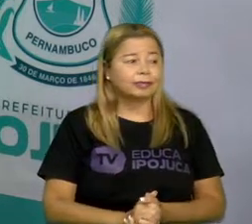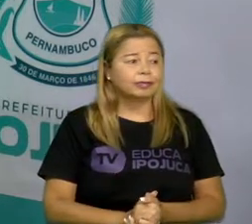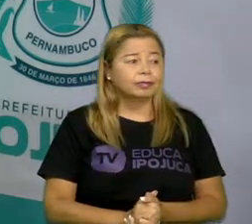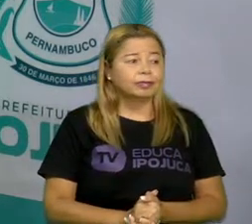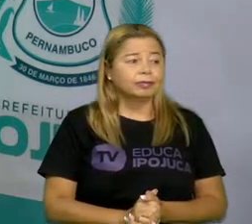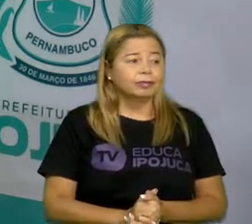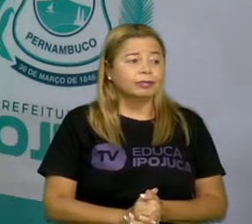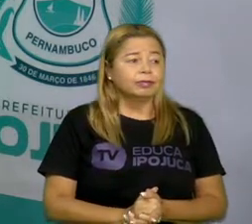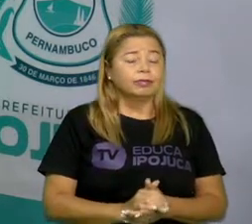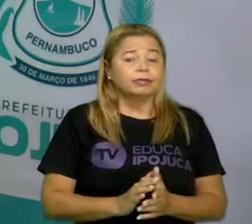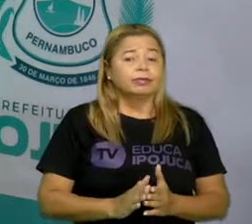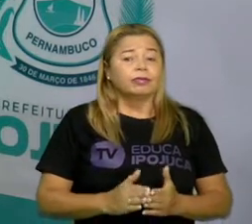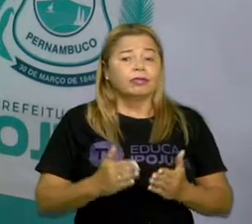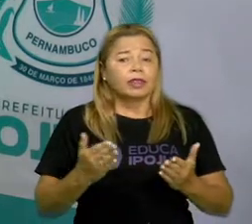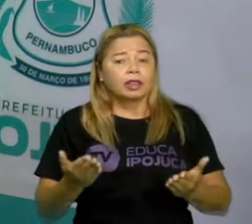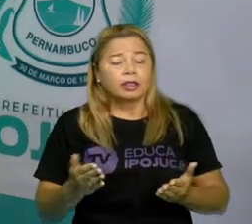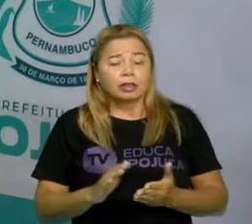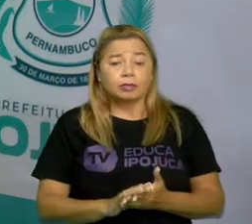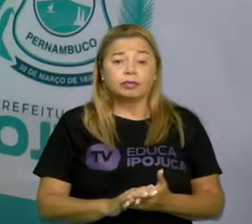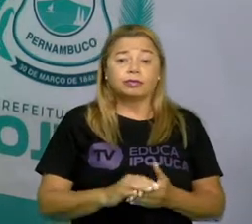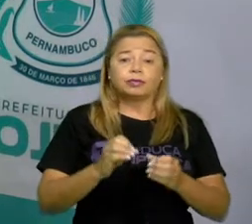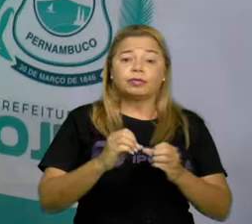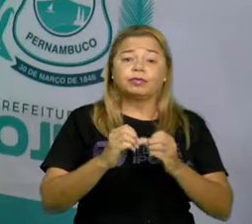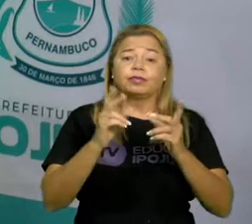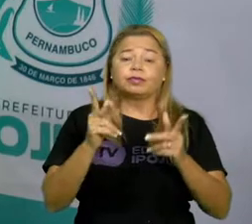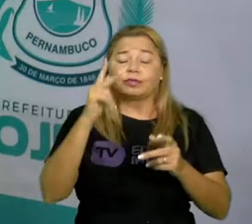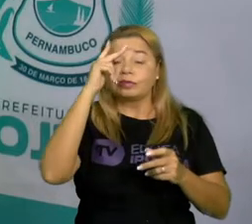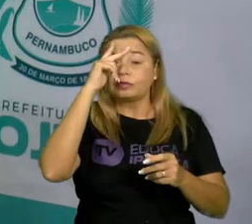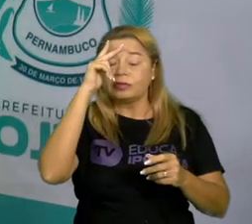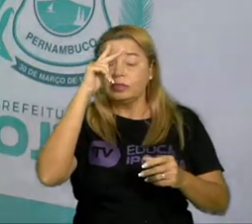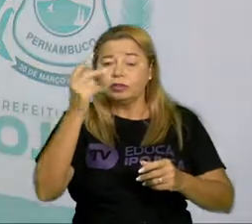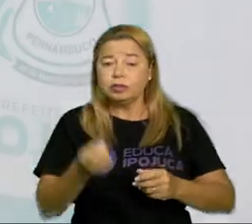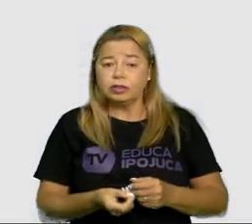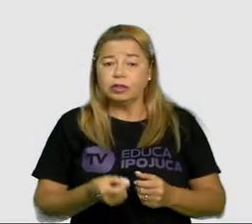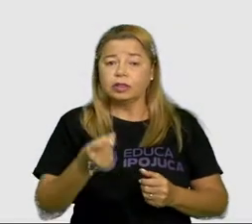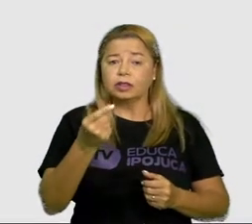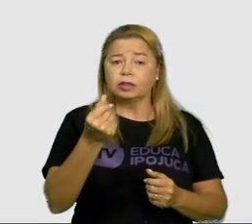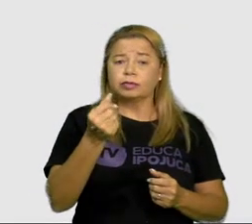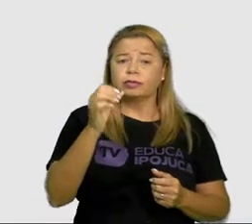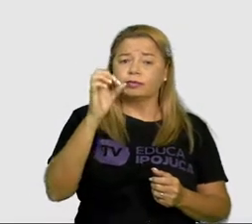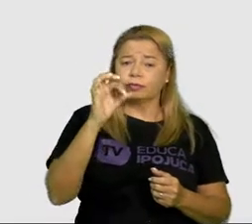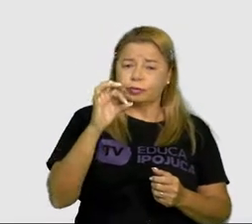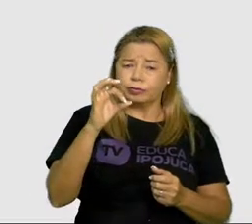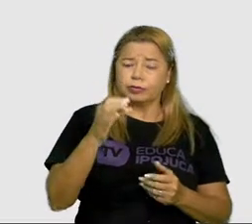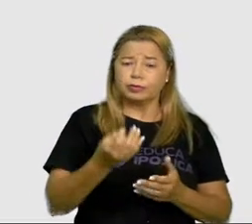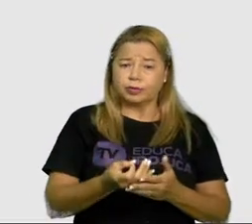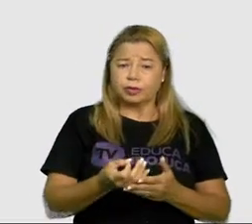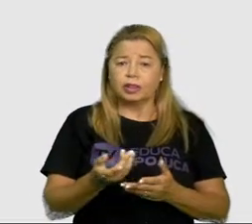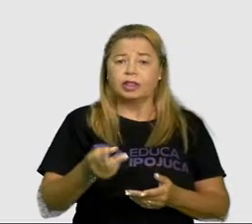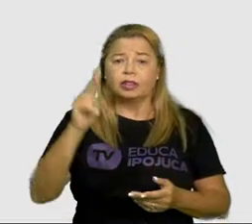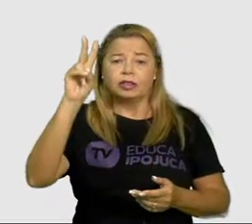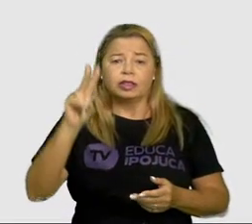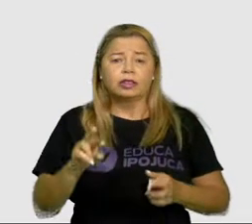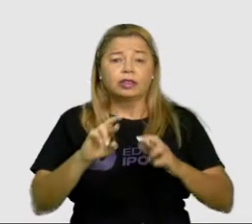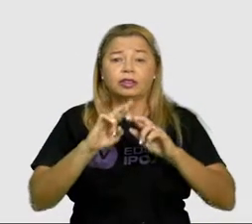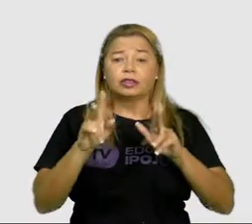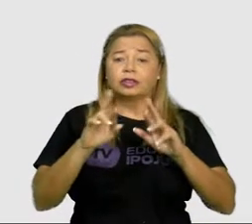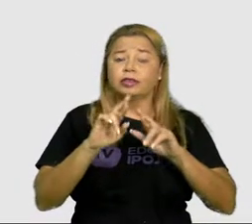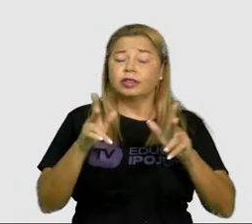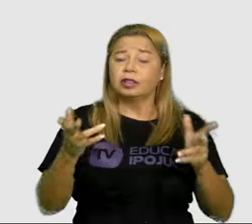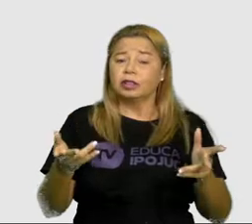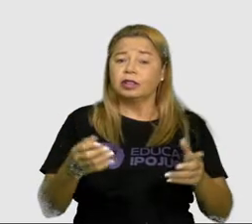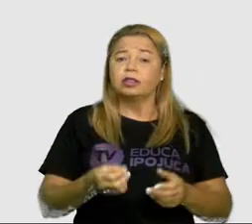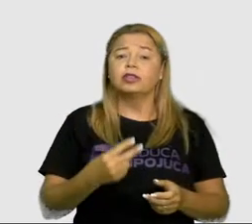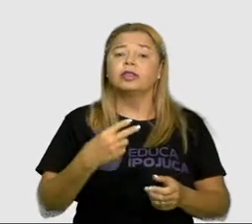fontes históricas e materiais. As moedas de diferentes valores são fontes históricas, pois podemos tocar e fazer parte da